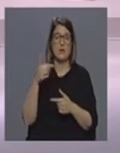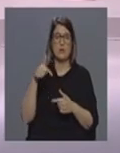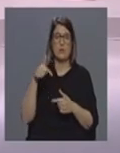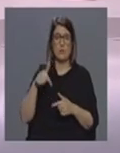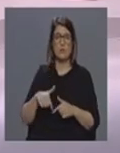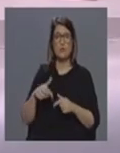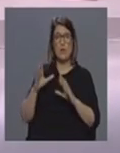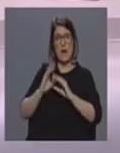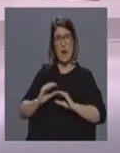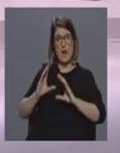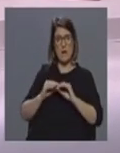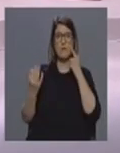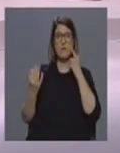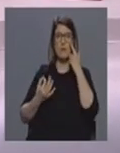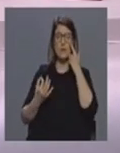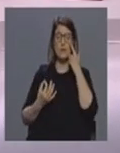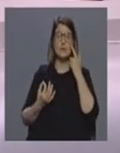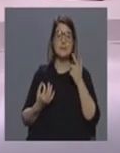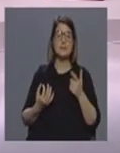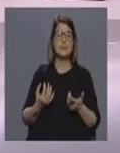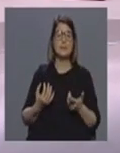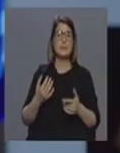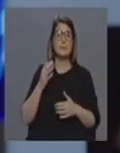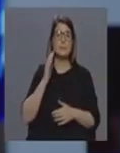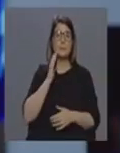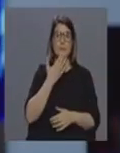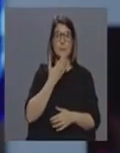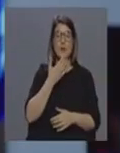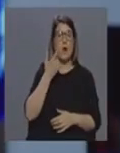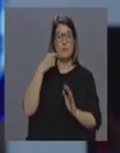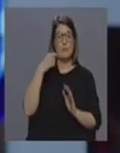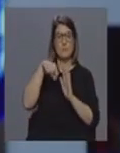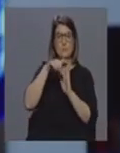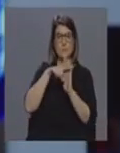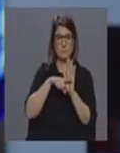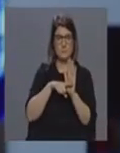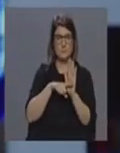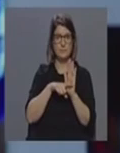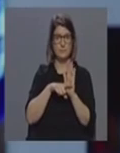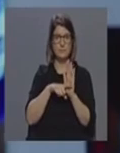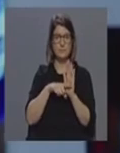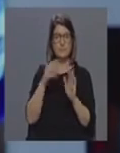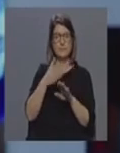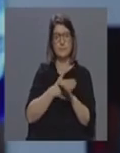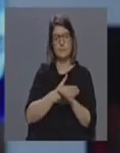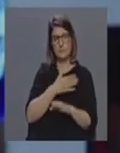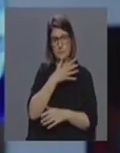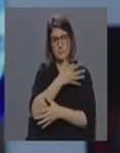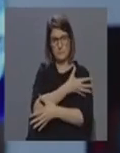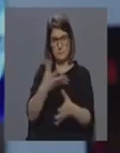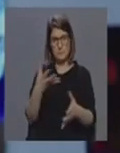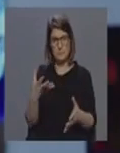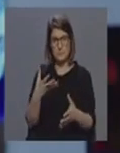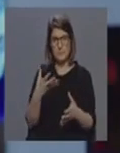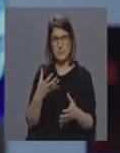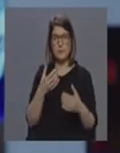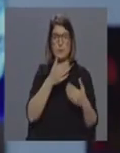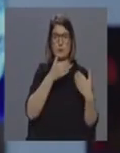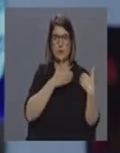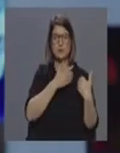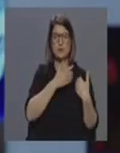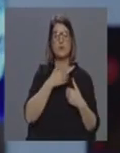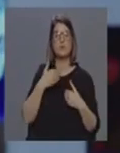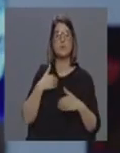sobre isso mediante entretanto depois também da operação das medidas que já foram comunicadas as delegações de saúde por via também da